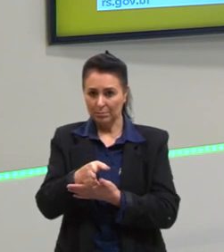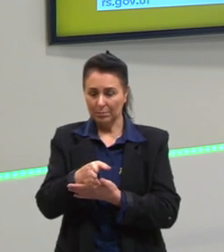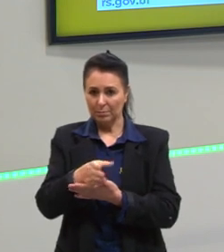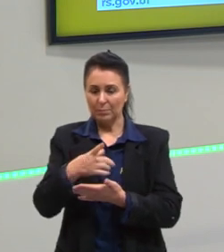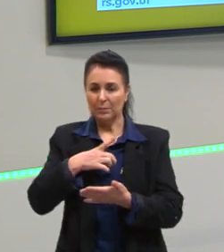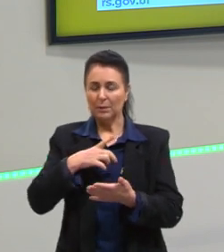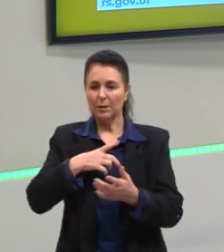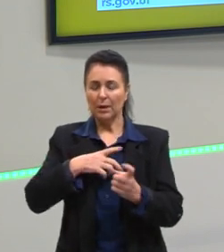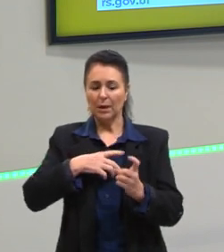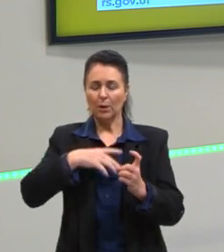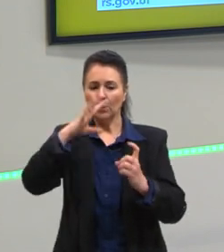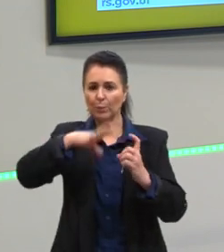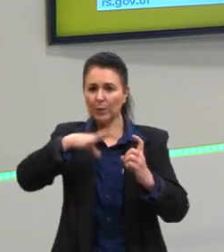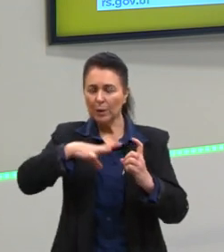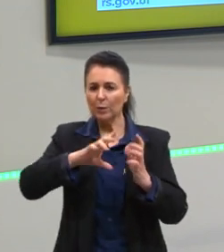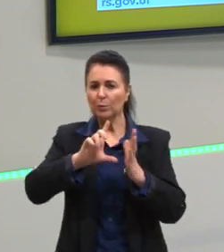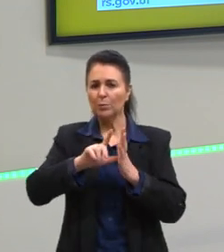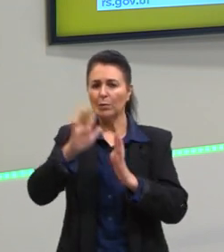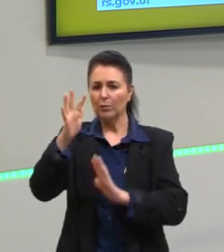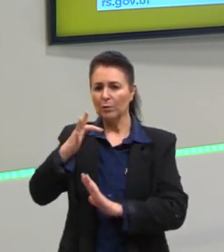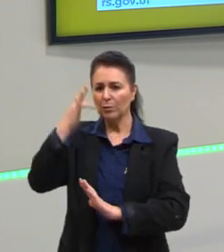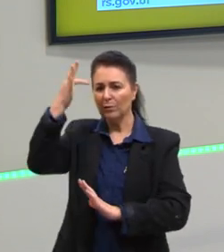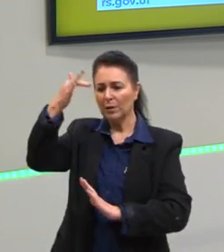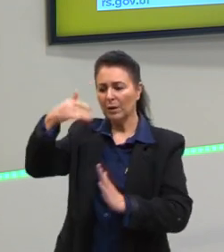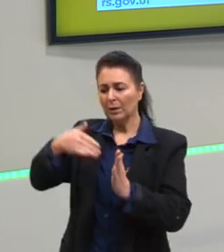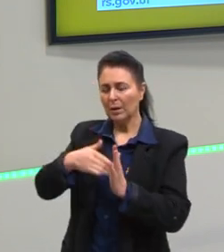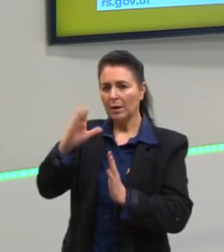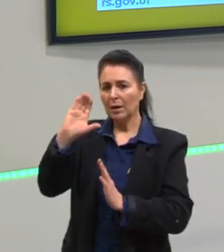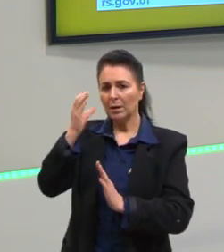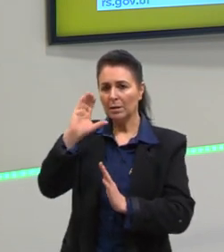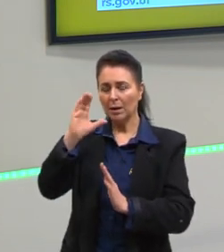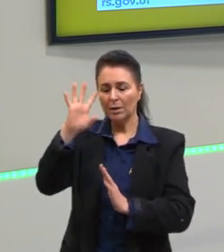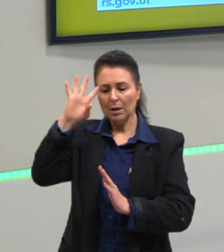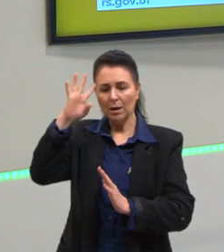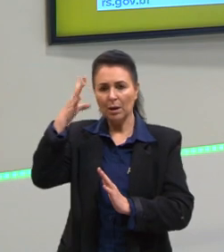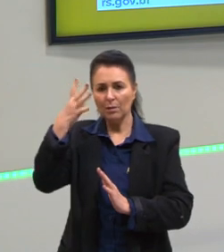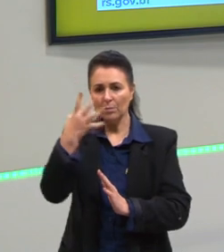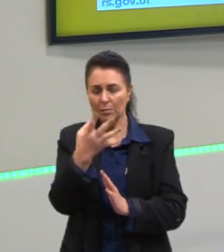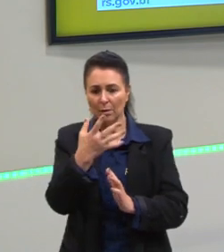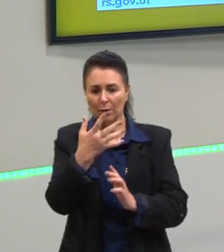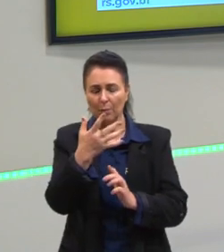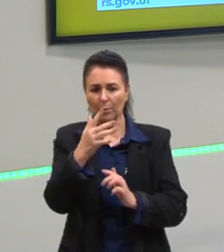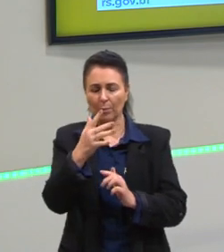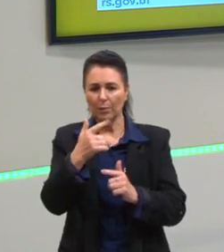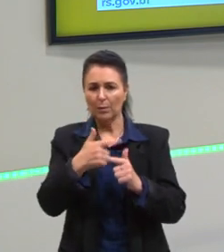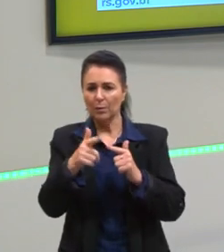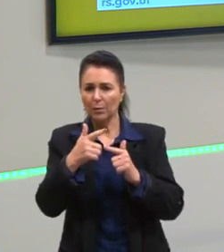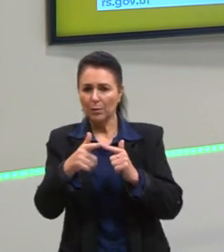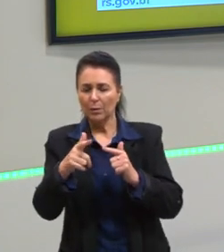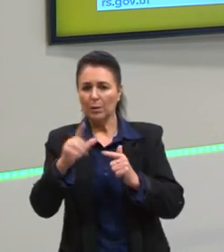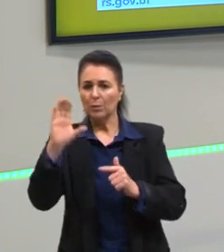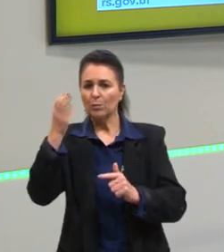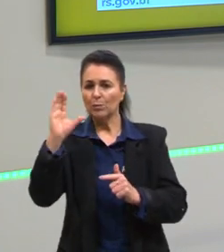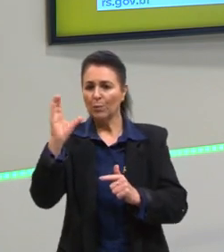mito, depois a filosofia, até chegar na ciência como a solução, como o homem da ciência ser o homem feliz. Então, a